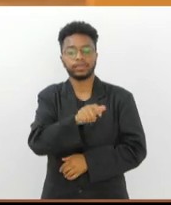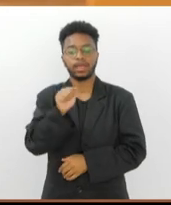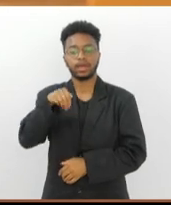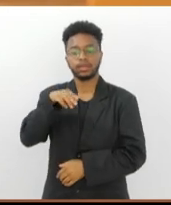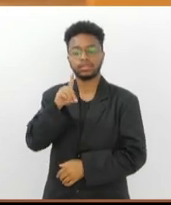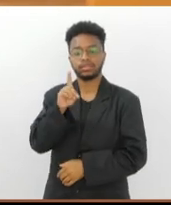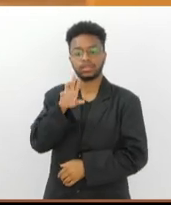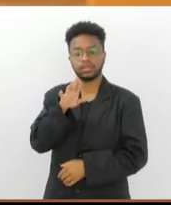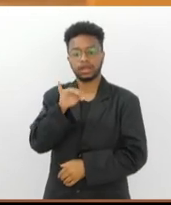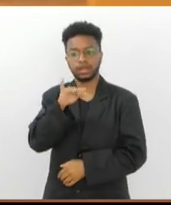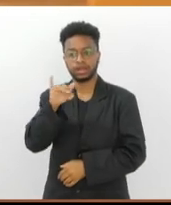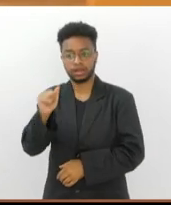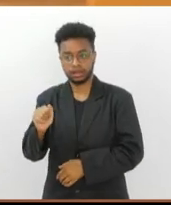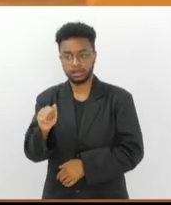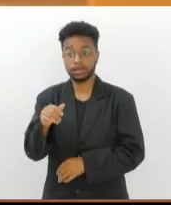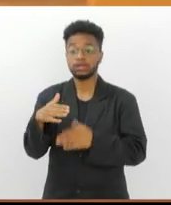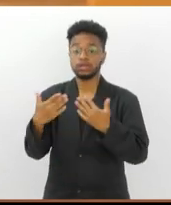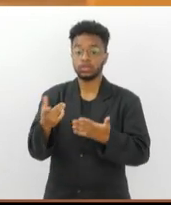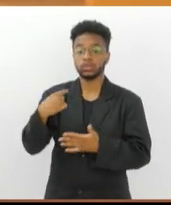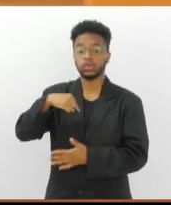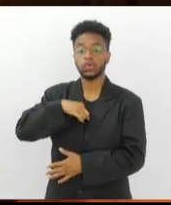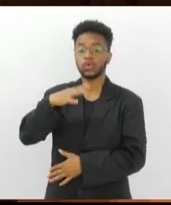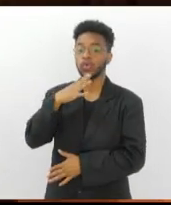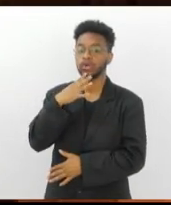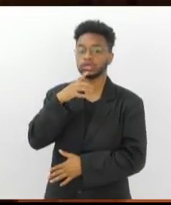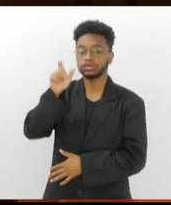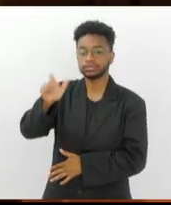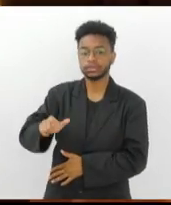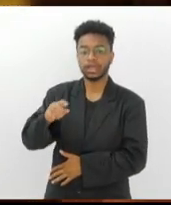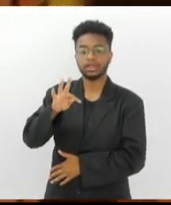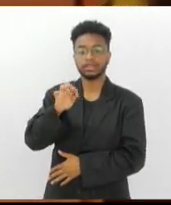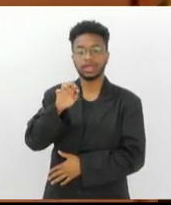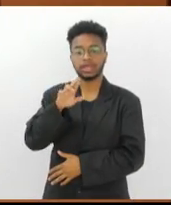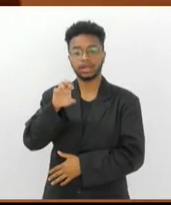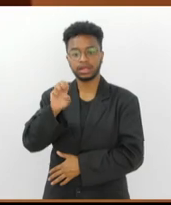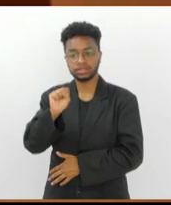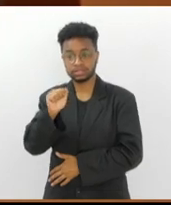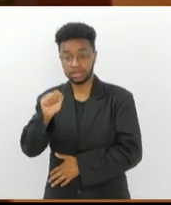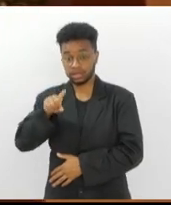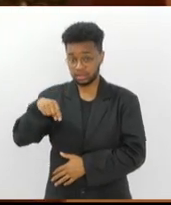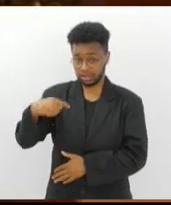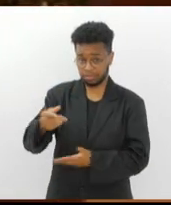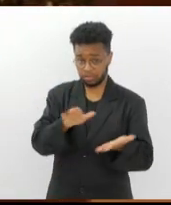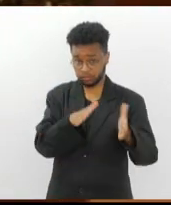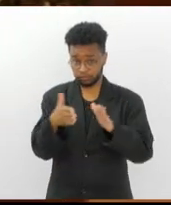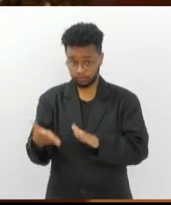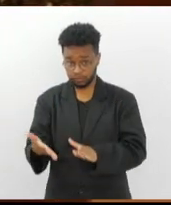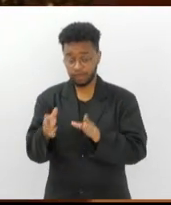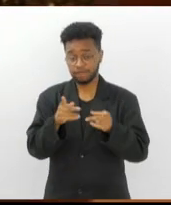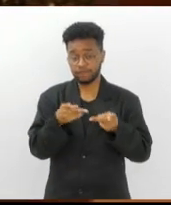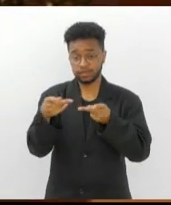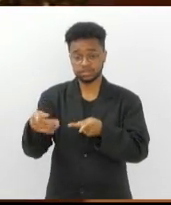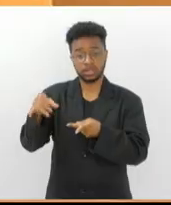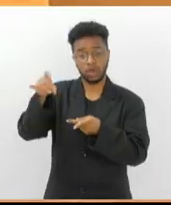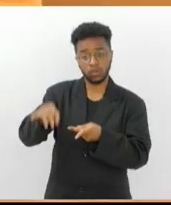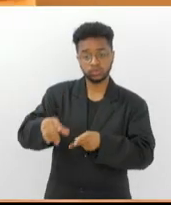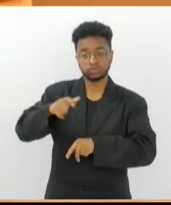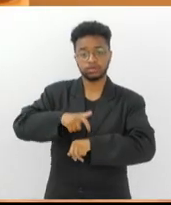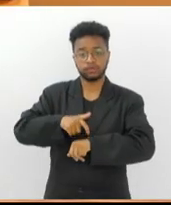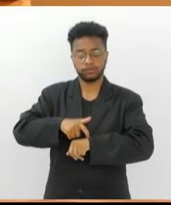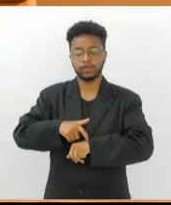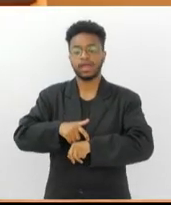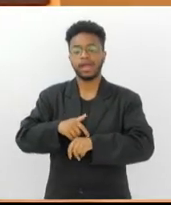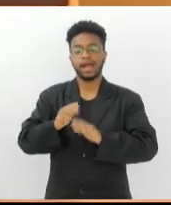No palco, somos apresentados à história de Tereza, que depois de morta faz sua última visita à casa onde morava